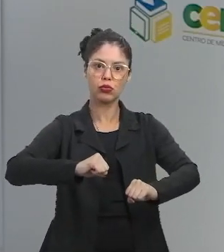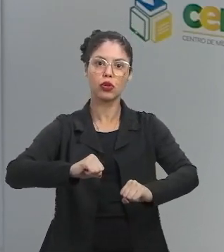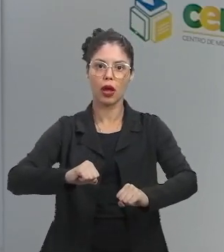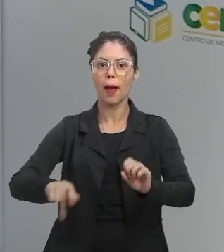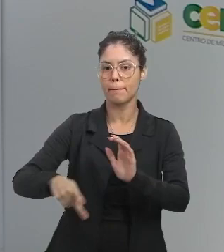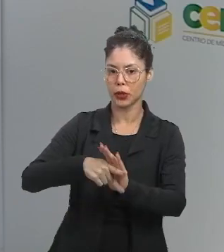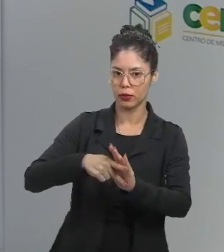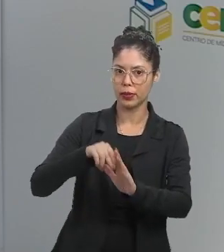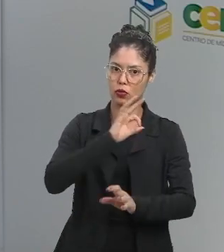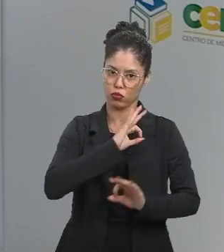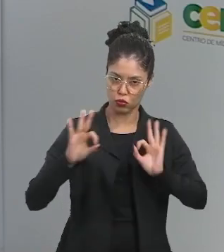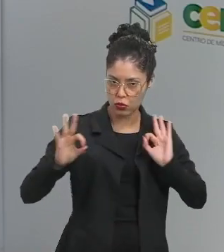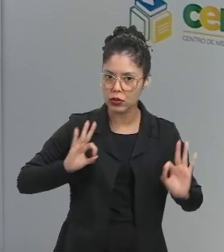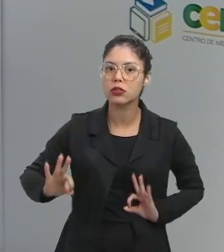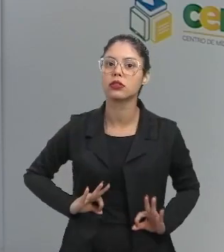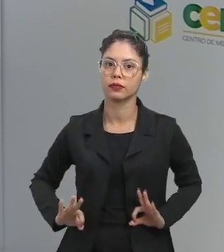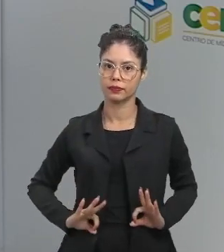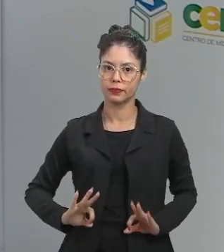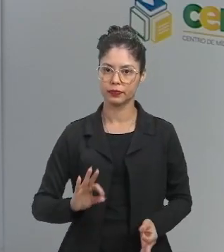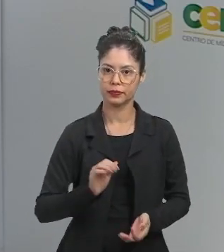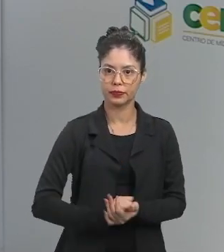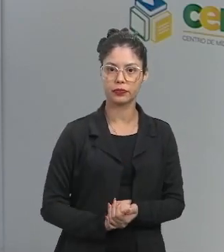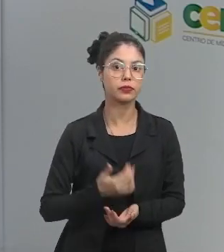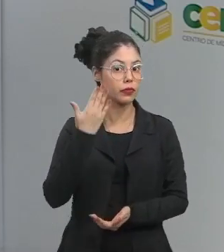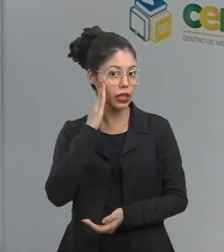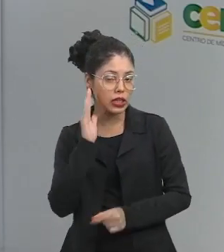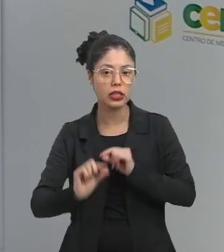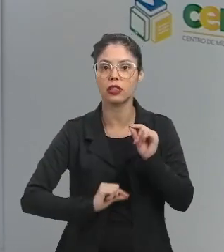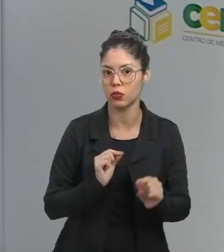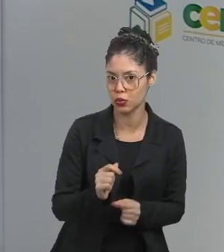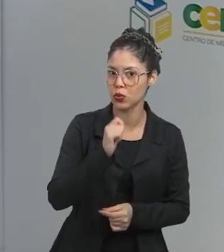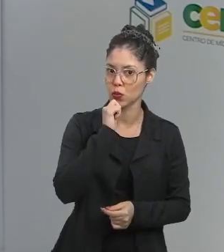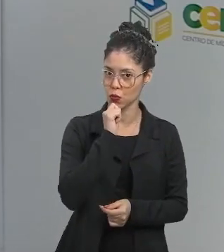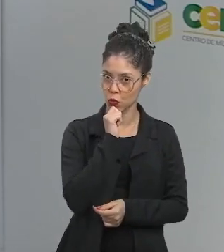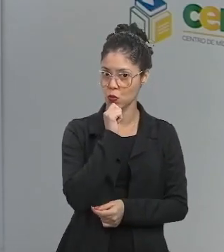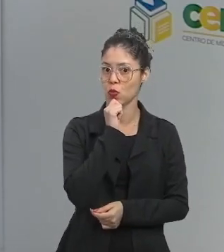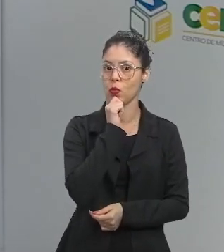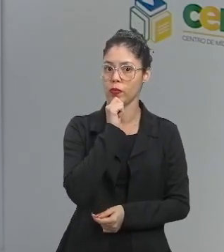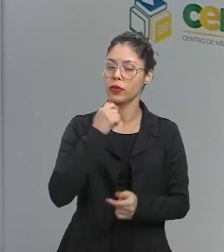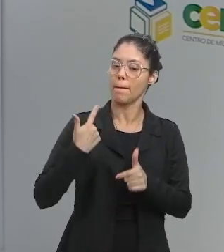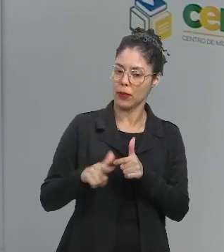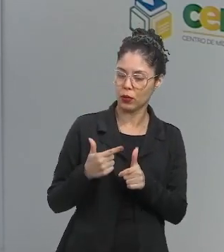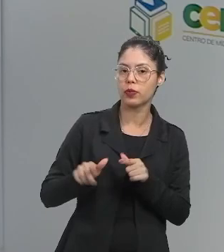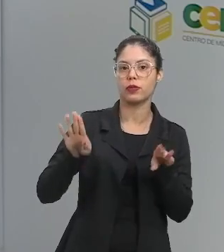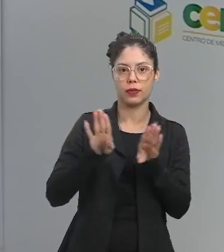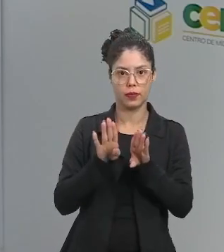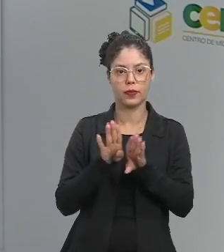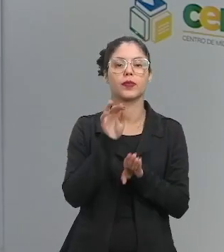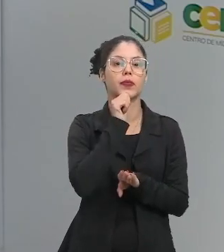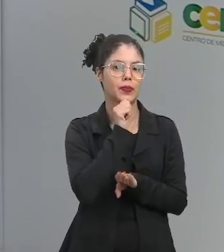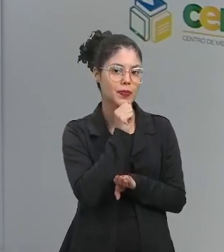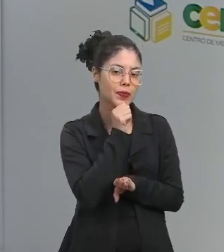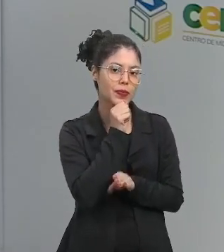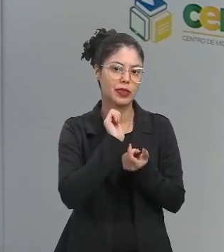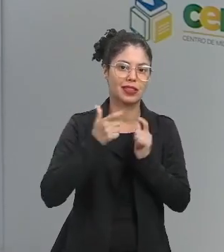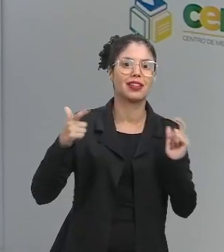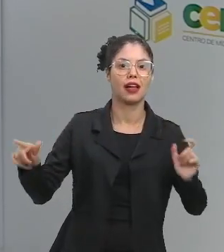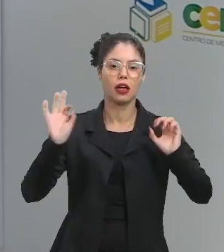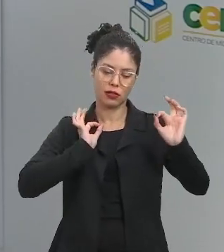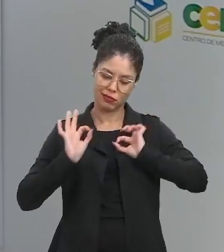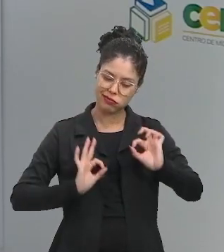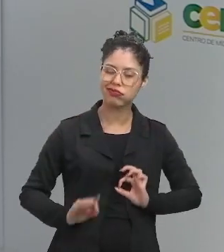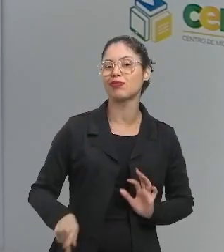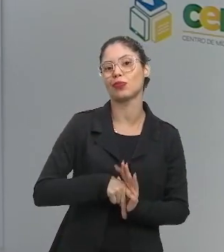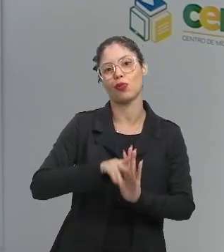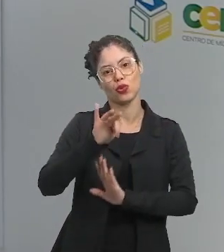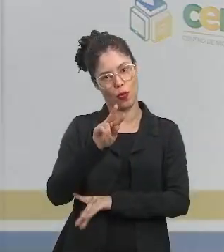onça. Aí, entenda que a onça foi prejudicada por conta de uma espécie exótica, que foi